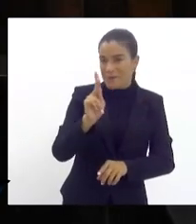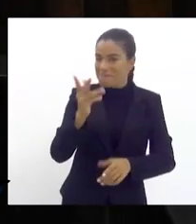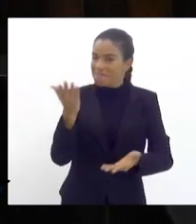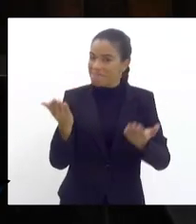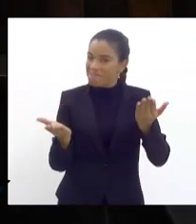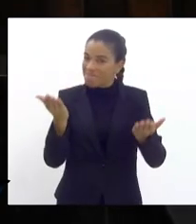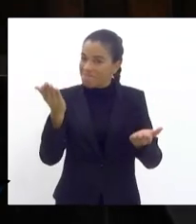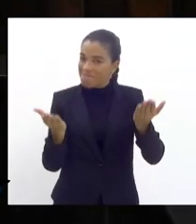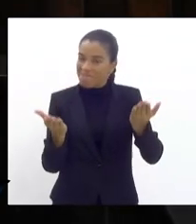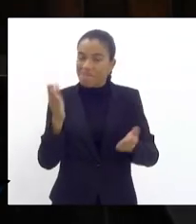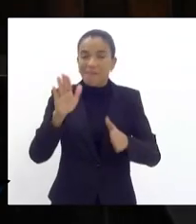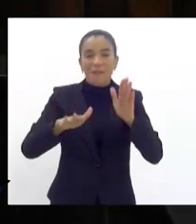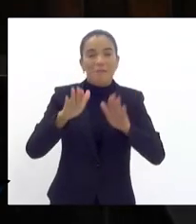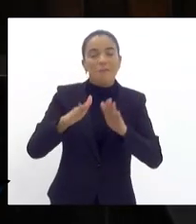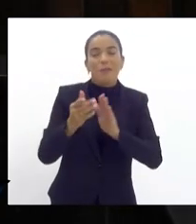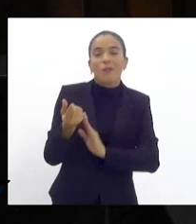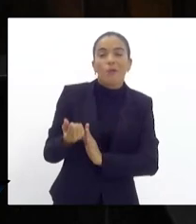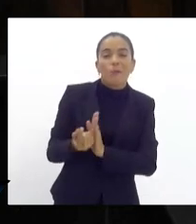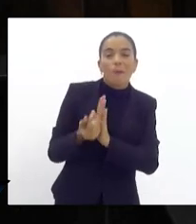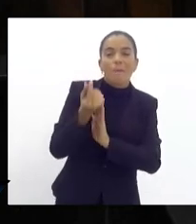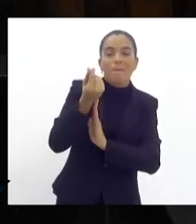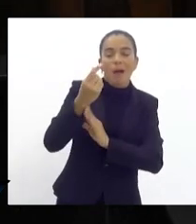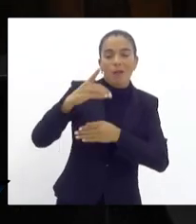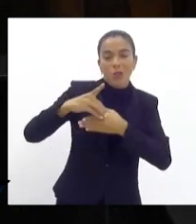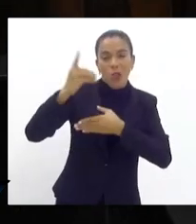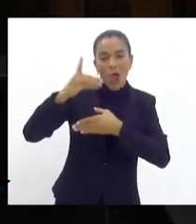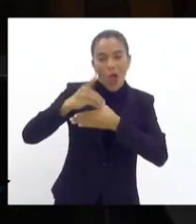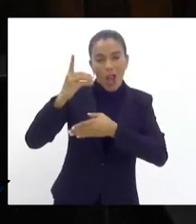dólar, o montante que pode vir é muito baixo.